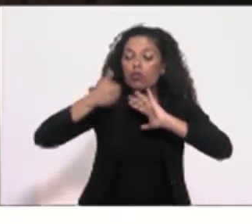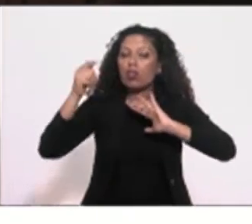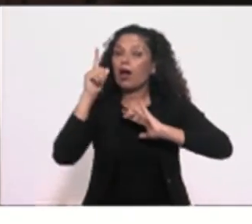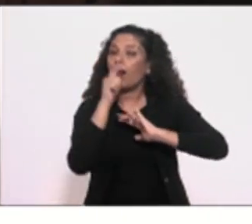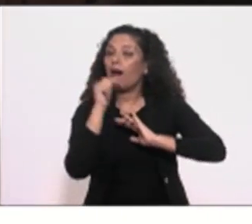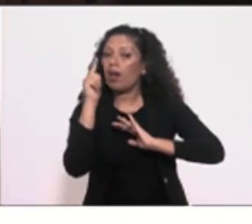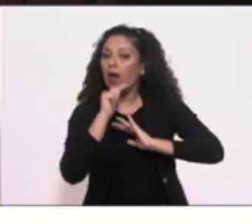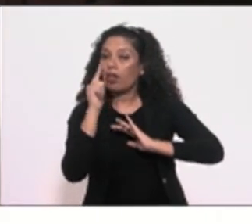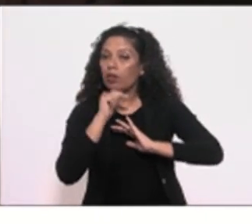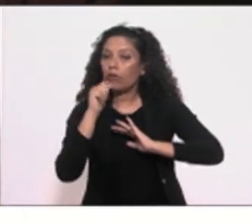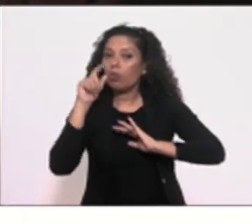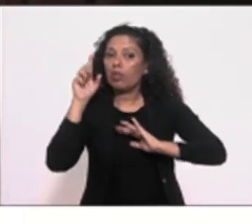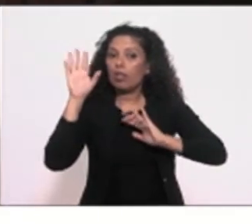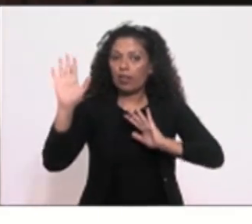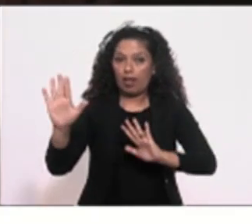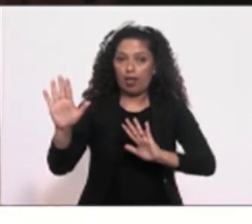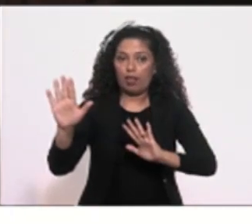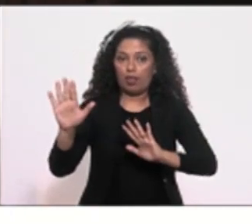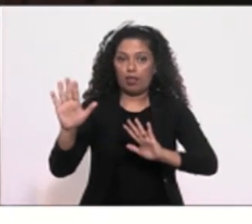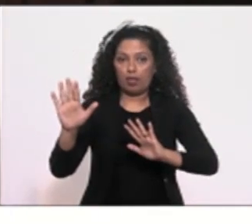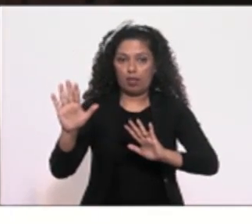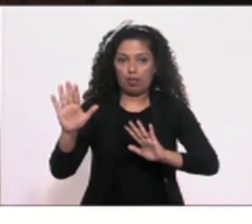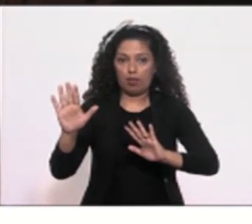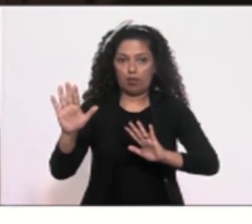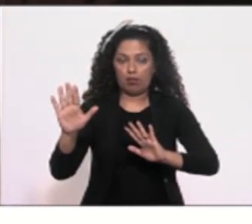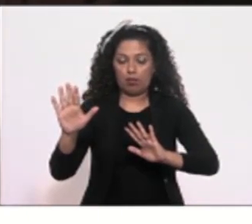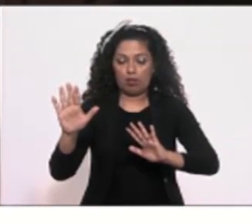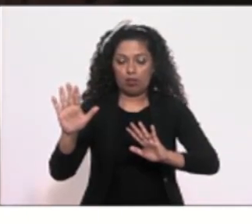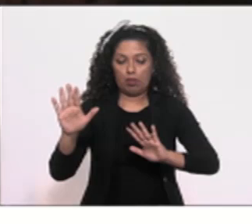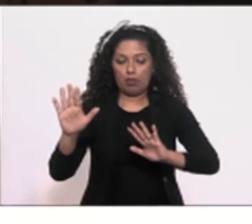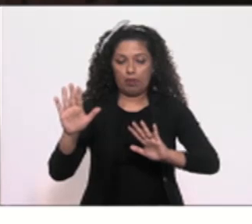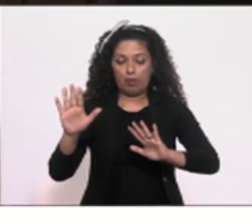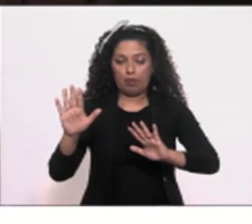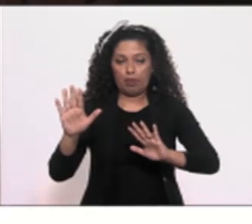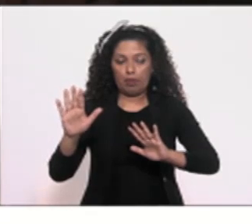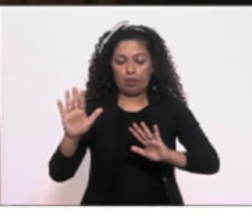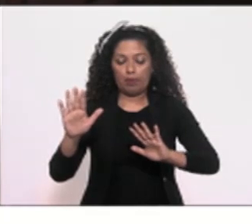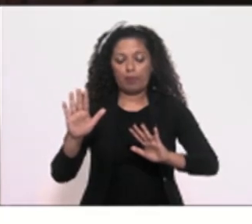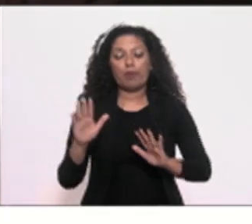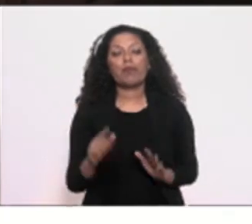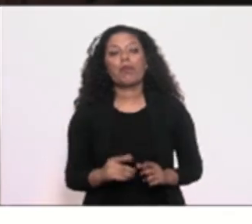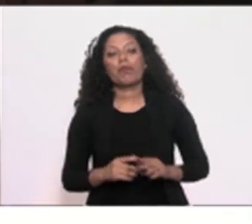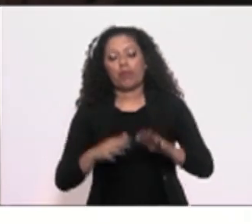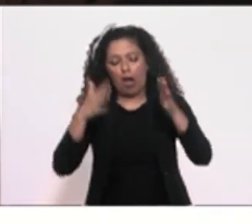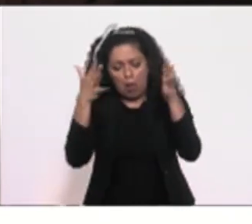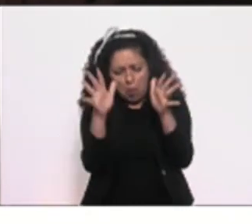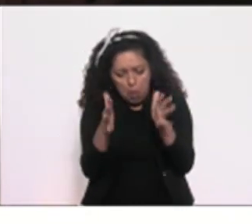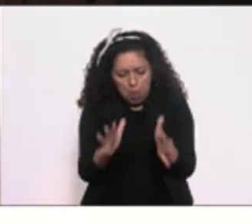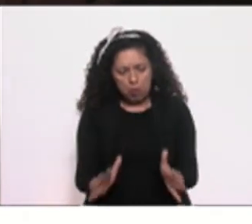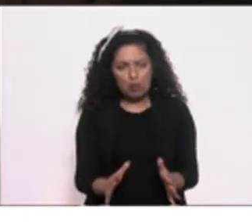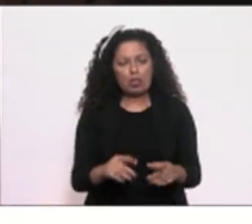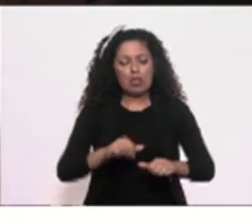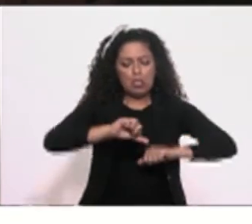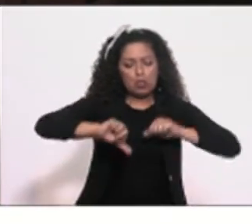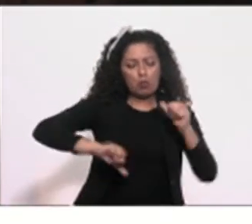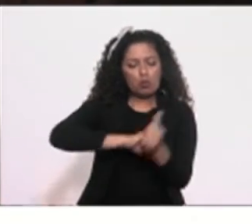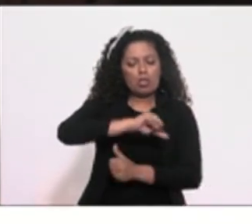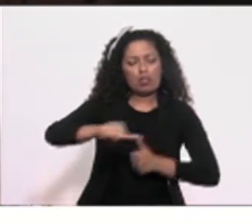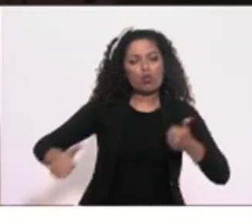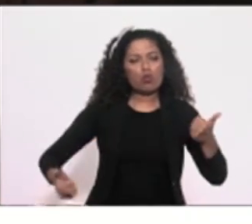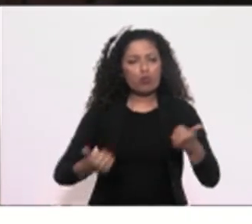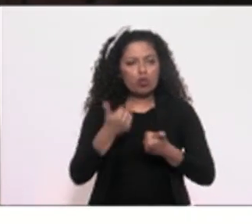para conter as pressões e não desabar e substituiria